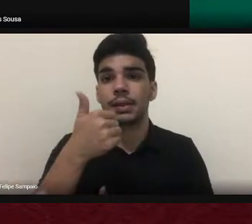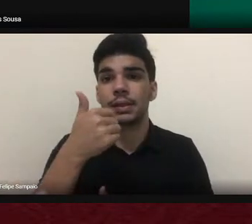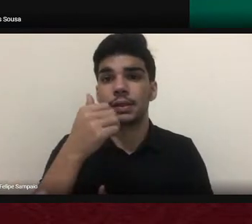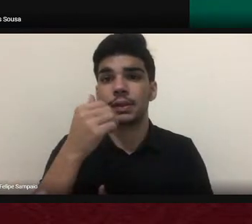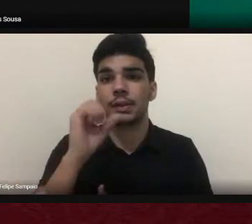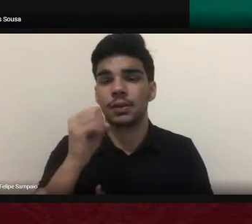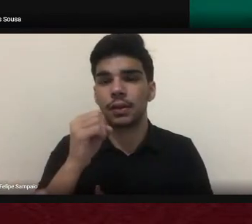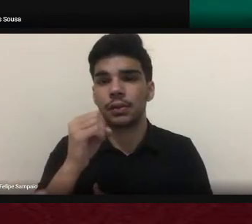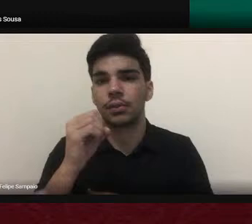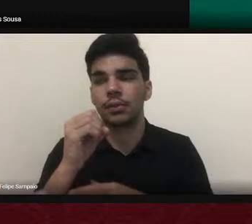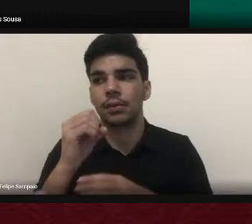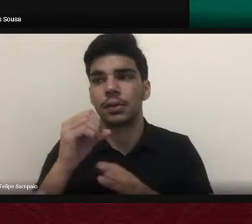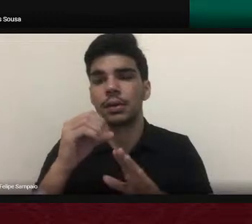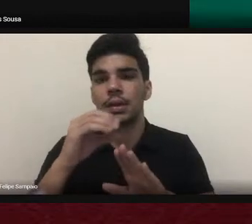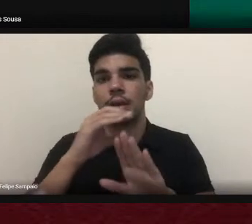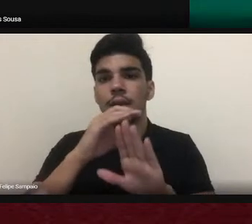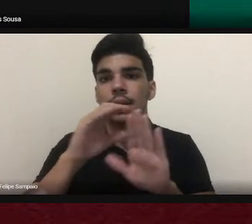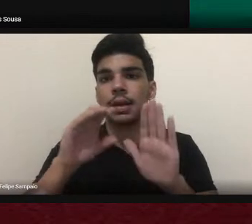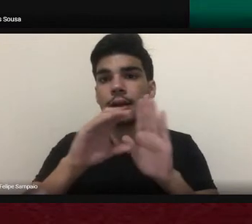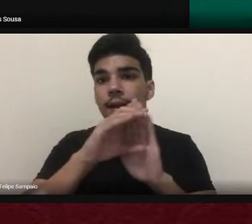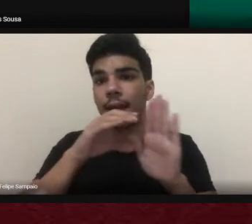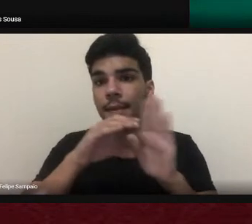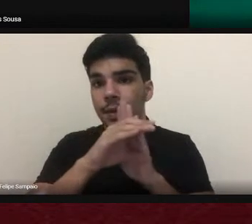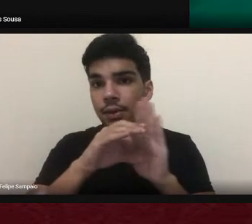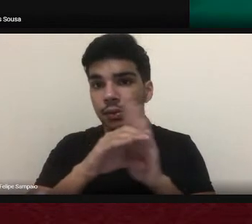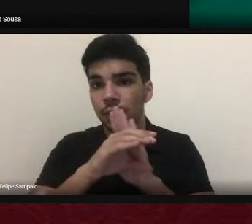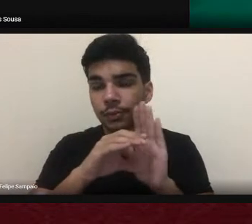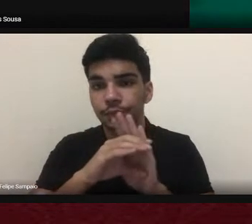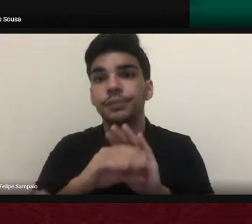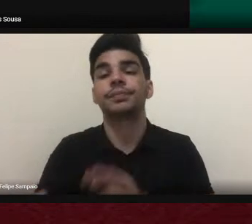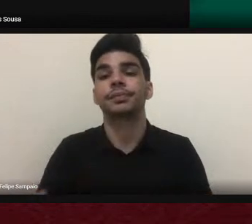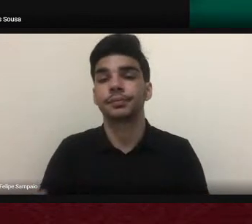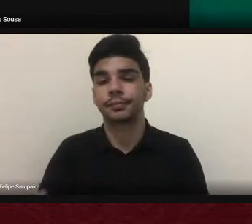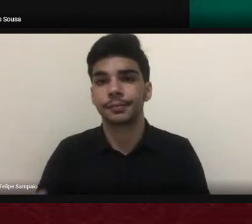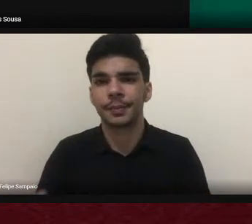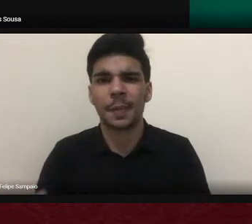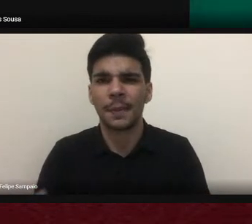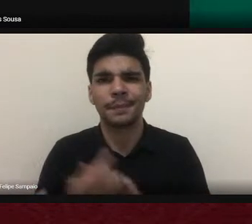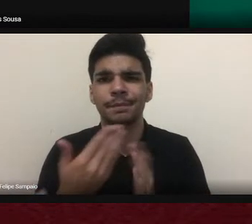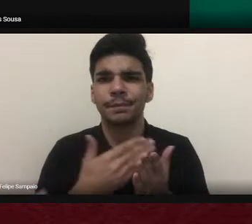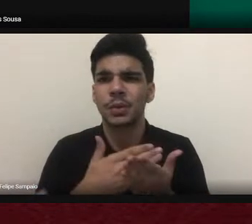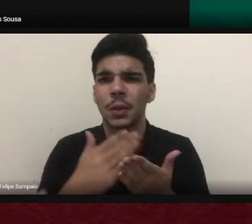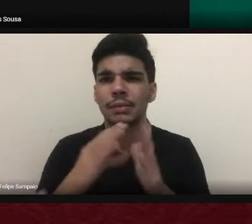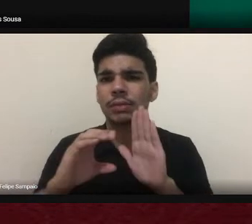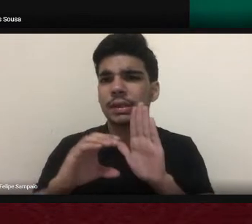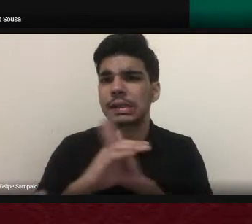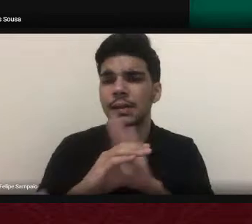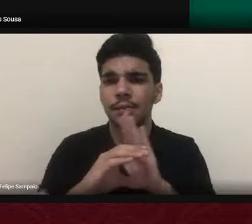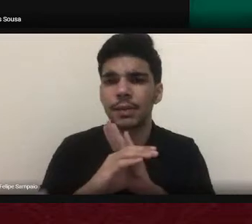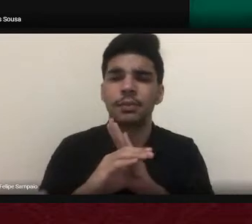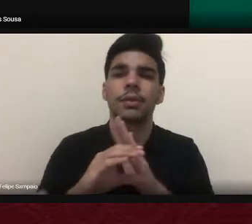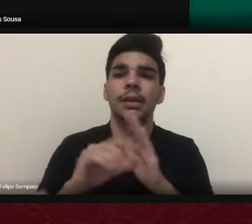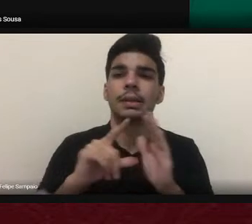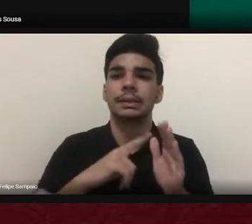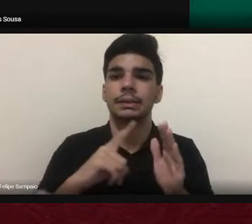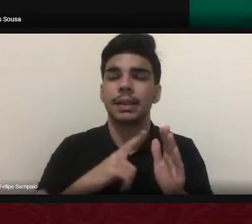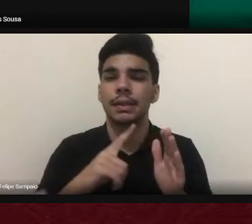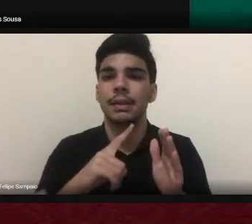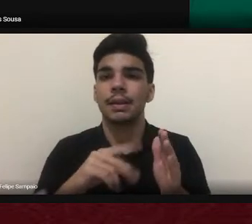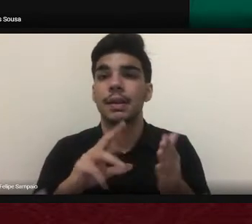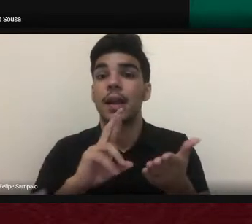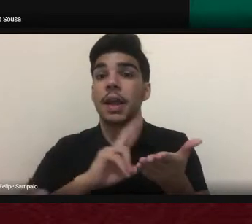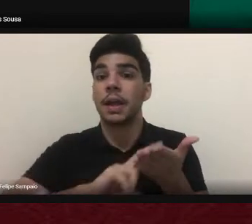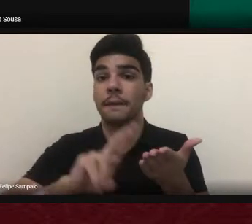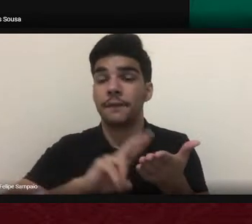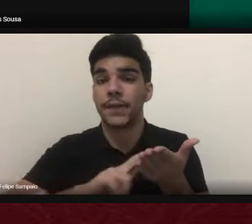publicação 13 desses capítulos mobilizam jornais revistas e que circulam